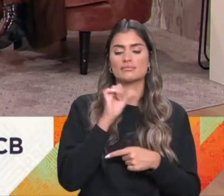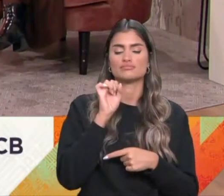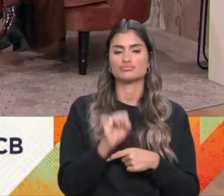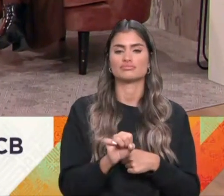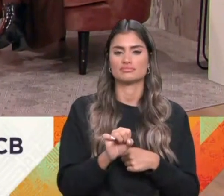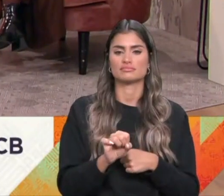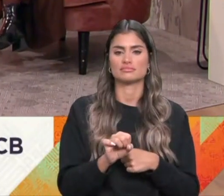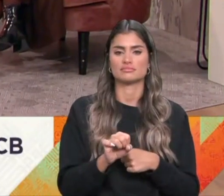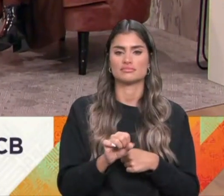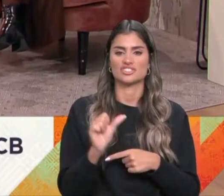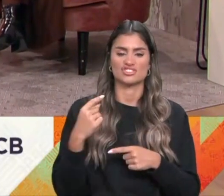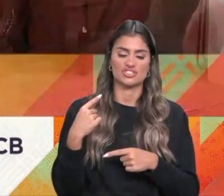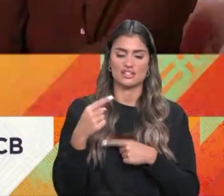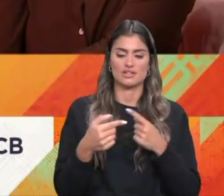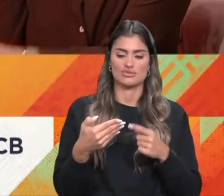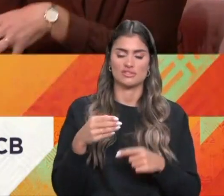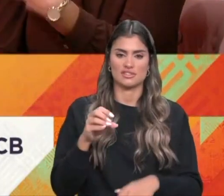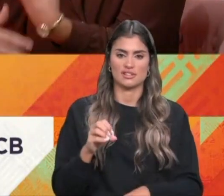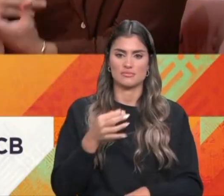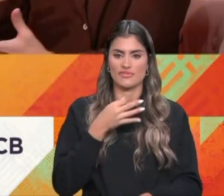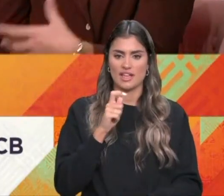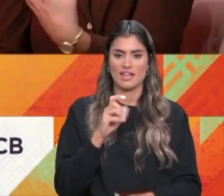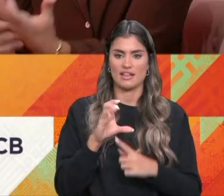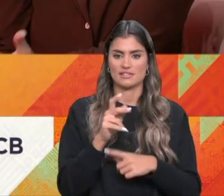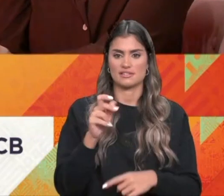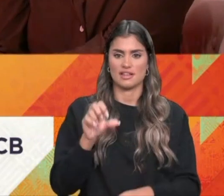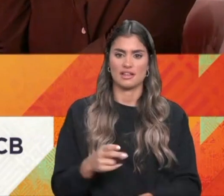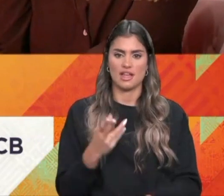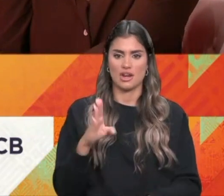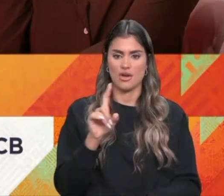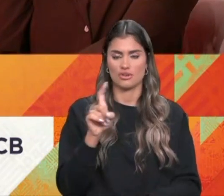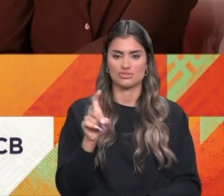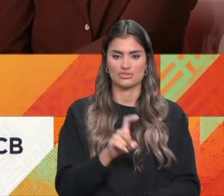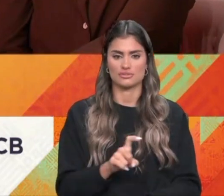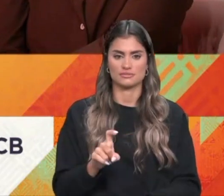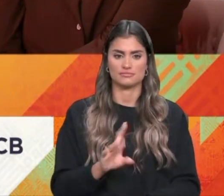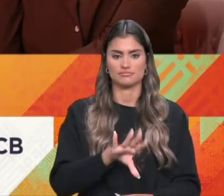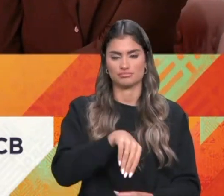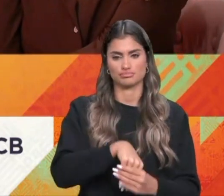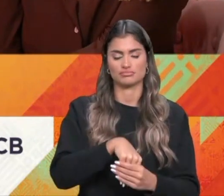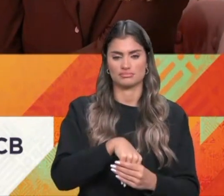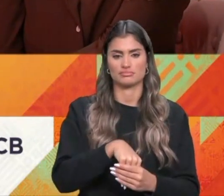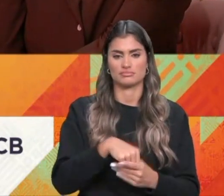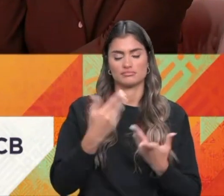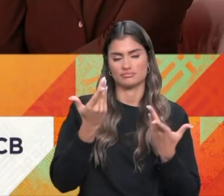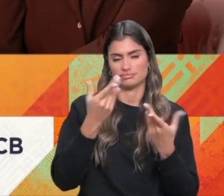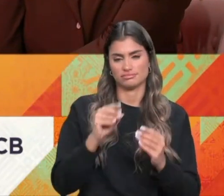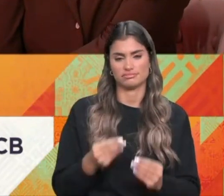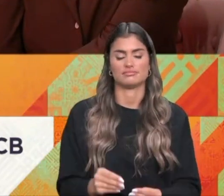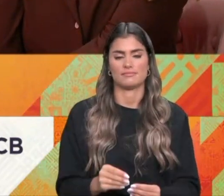70, estamos a falar dos amigos do Eça de Queiroz, que também tinha envolvimento neste tipo de construção dramática,